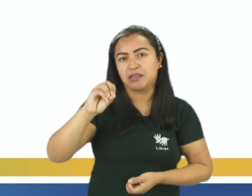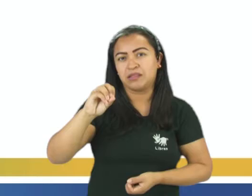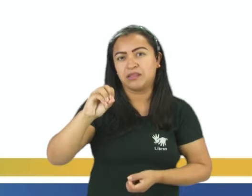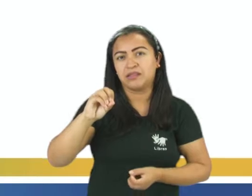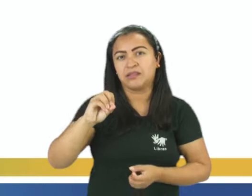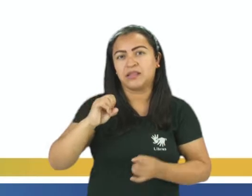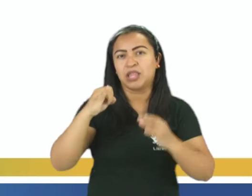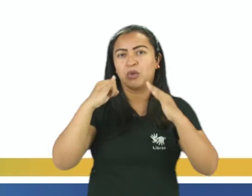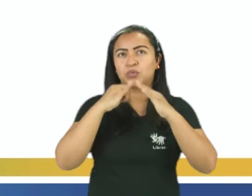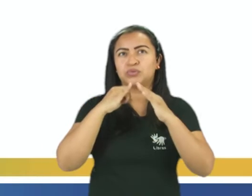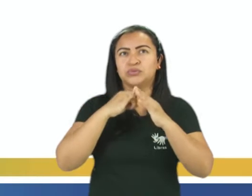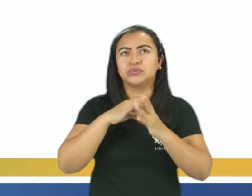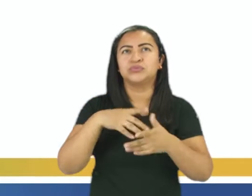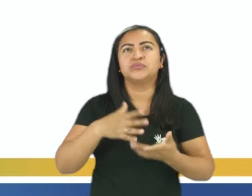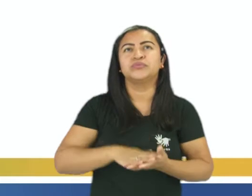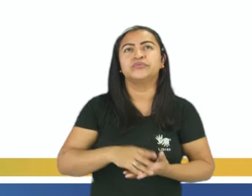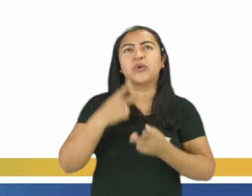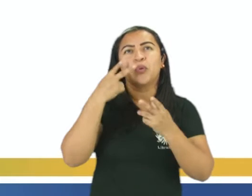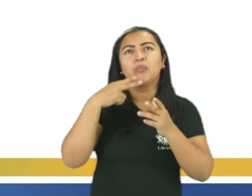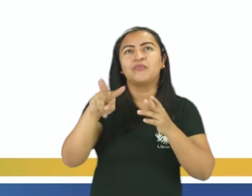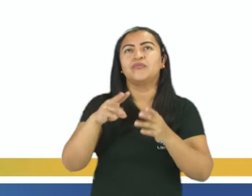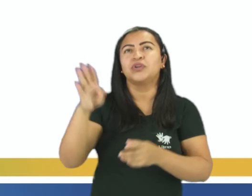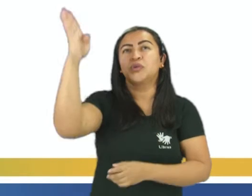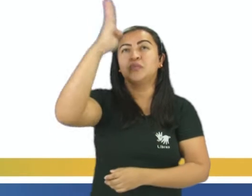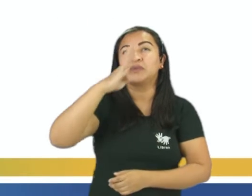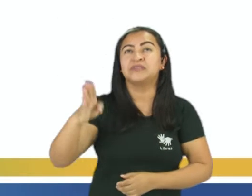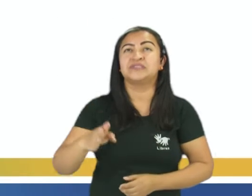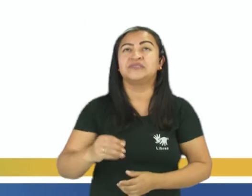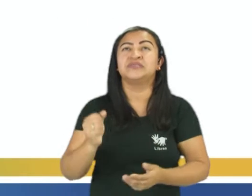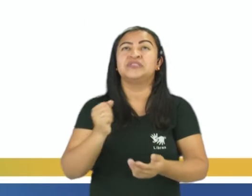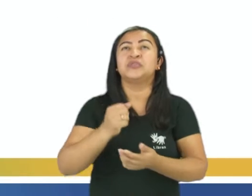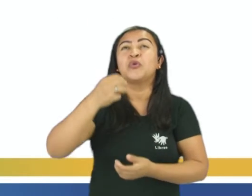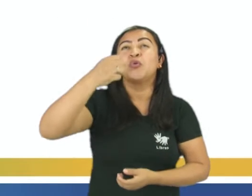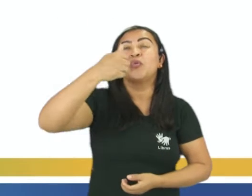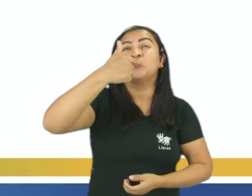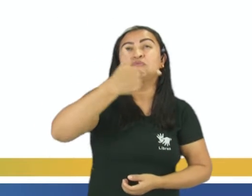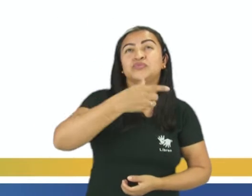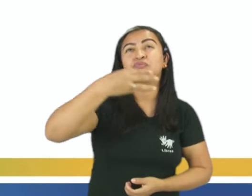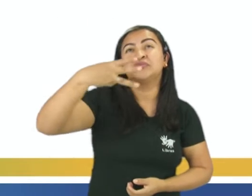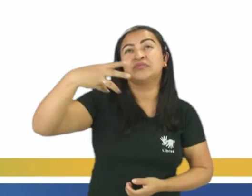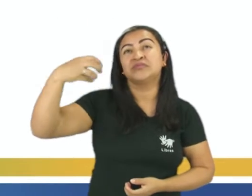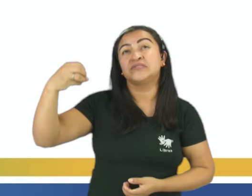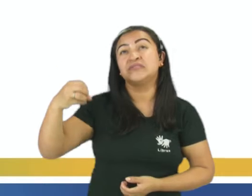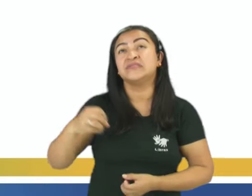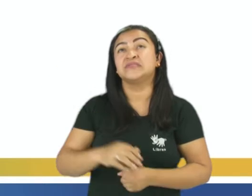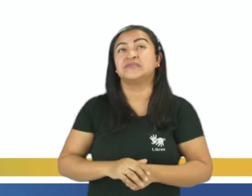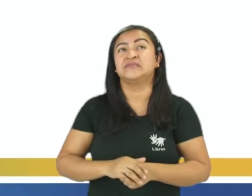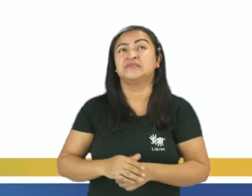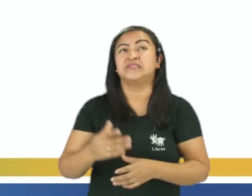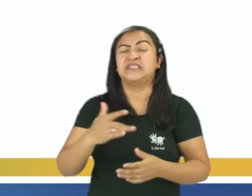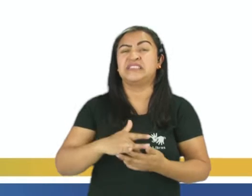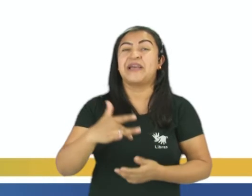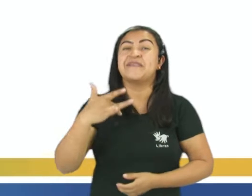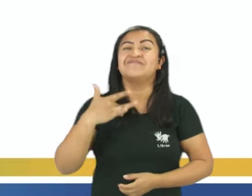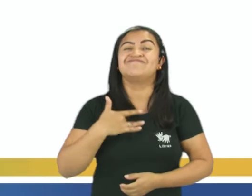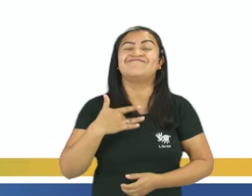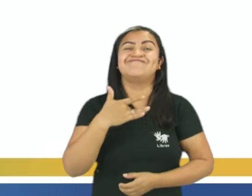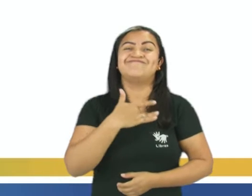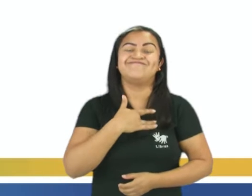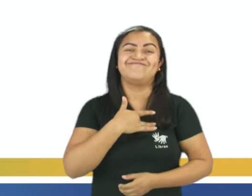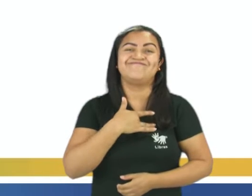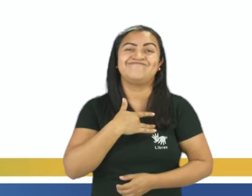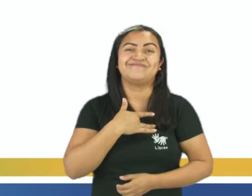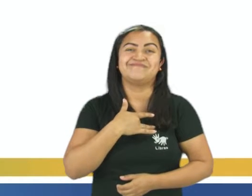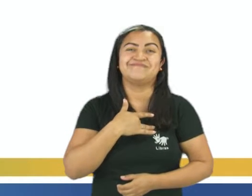registrou 233.880 internações hospitalares por doenças causadas pela